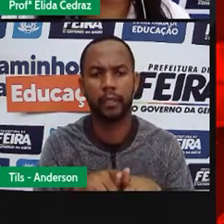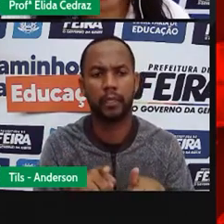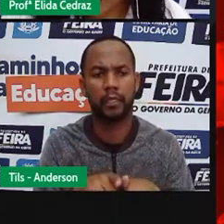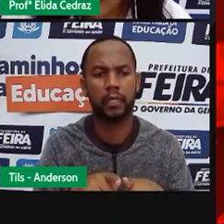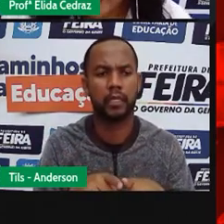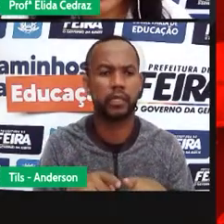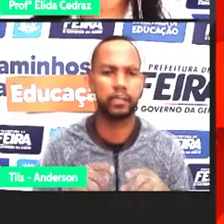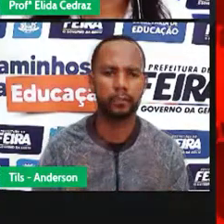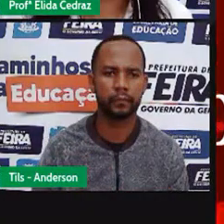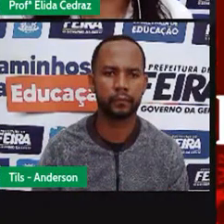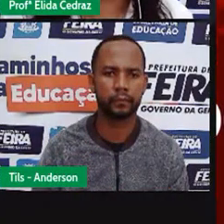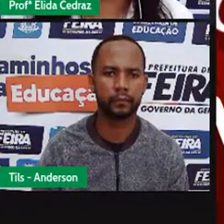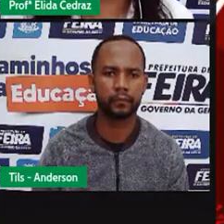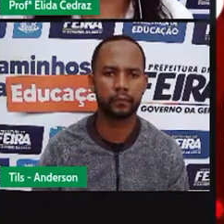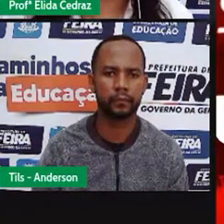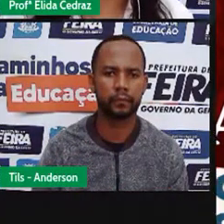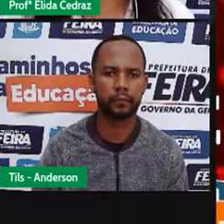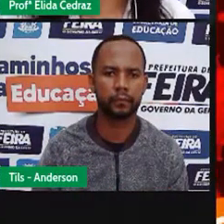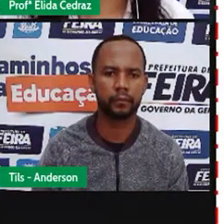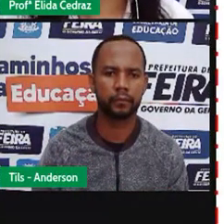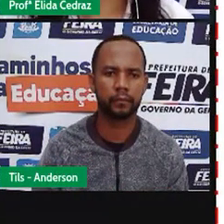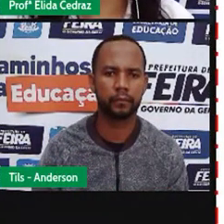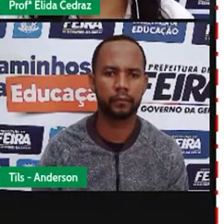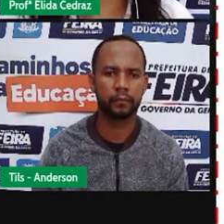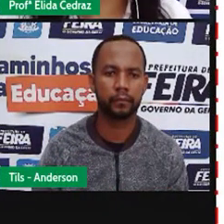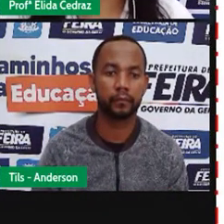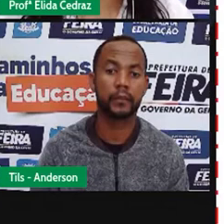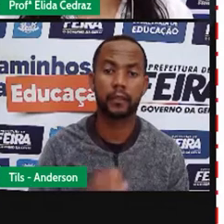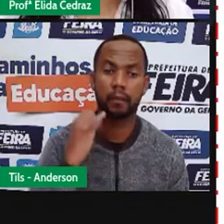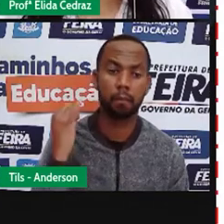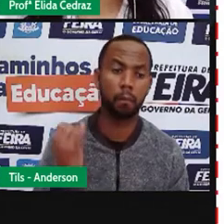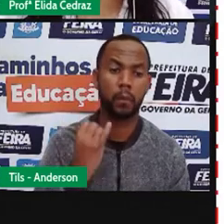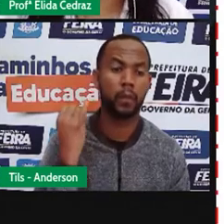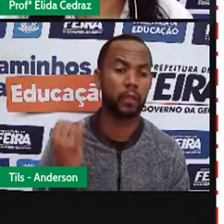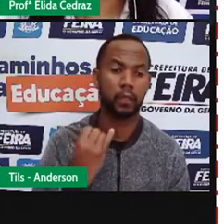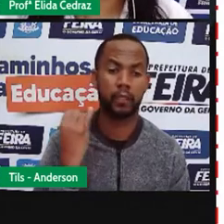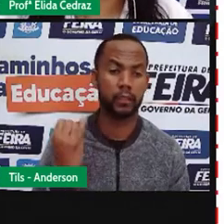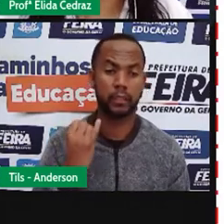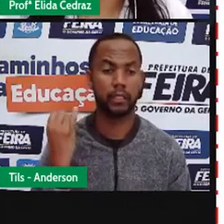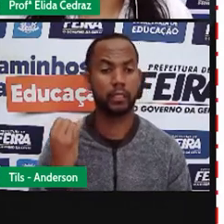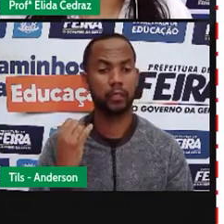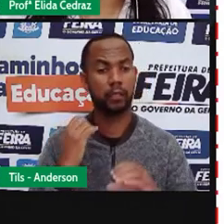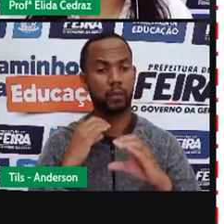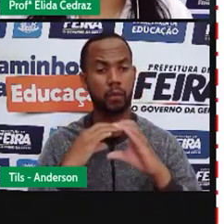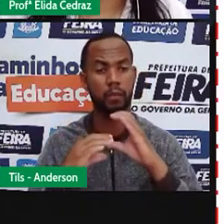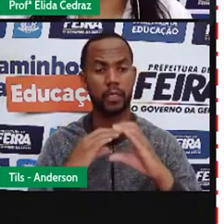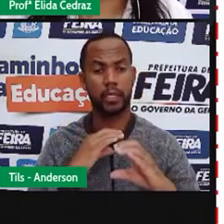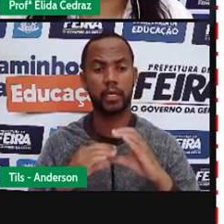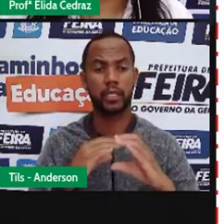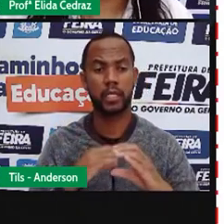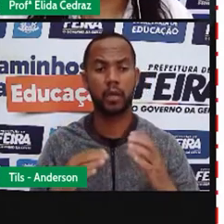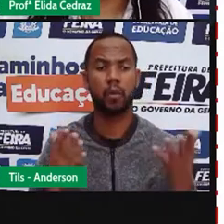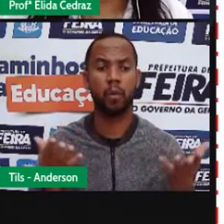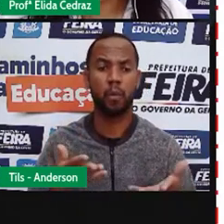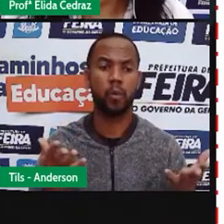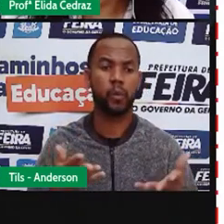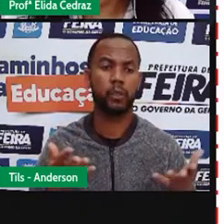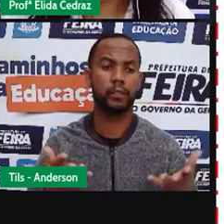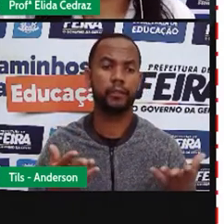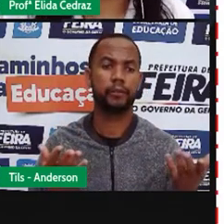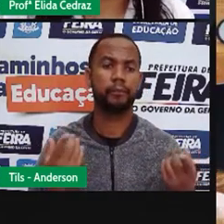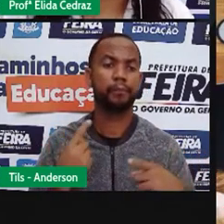nosso produto em casa. A importância dos meios de comunicação atuais na pandemia.